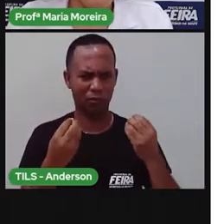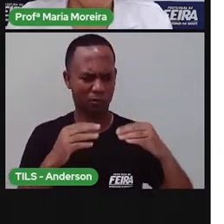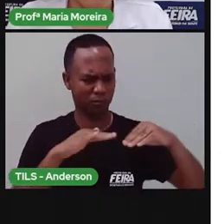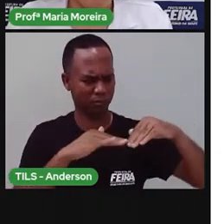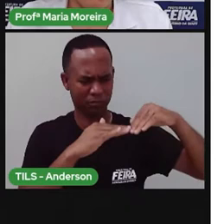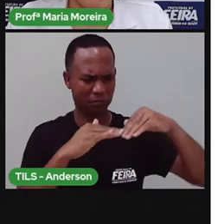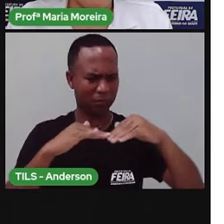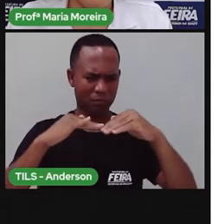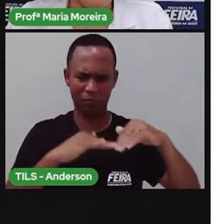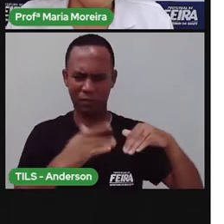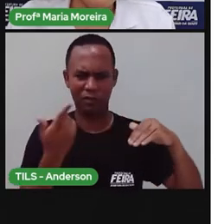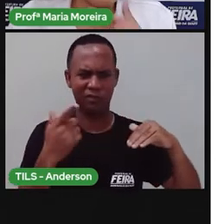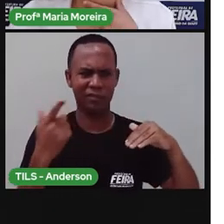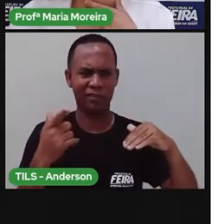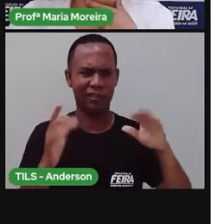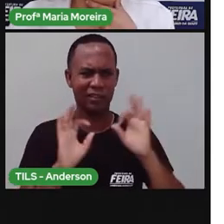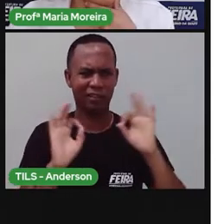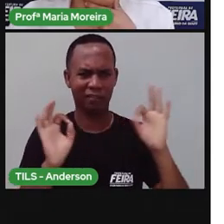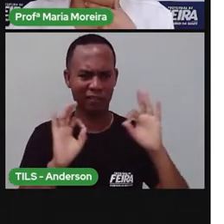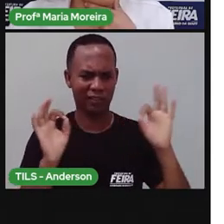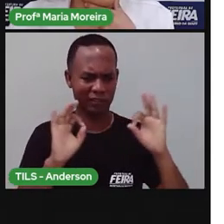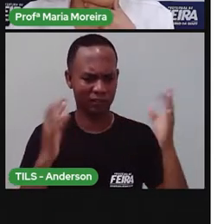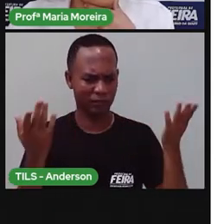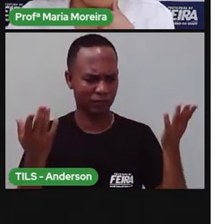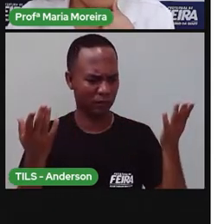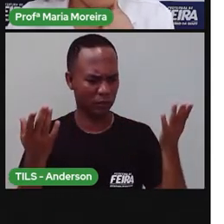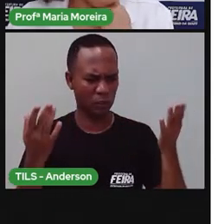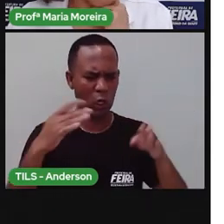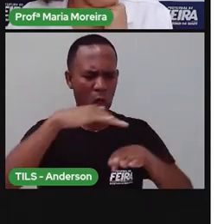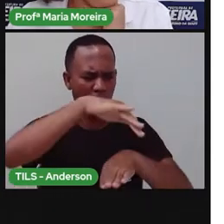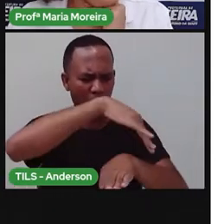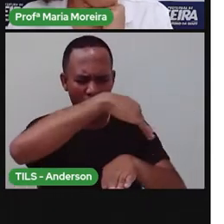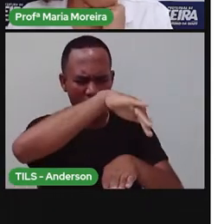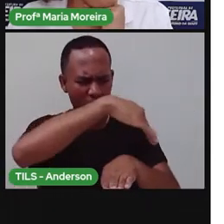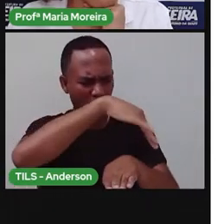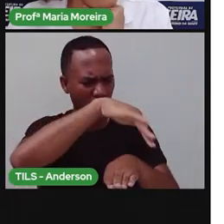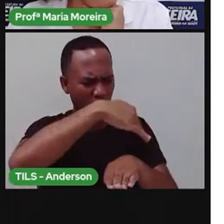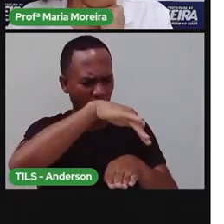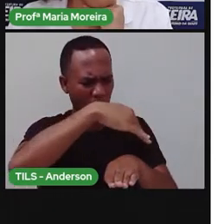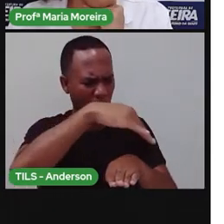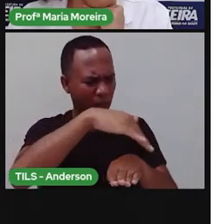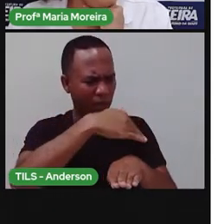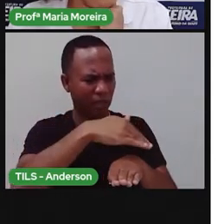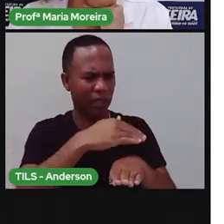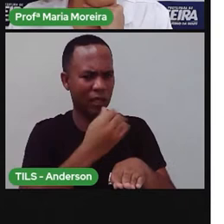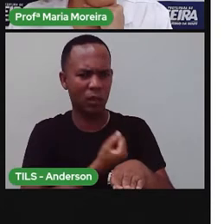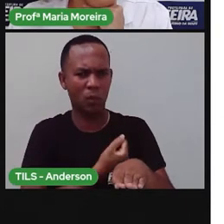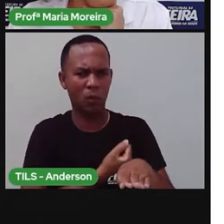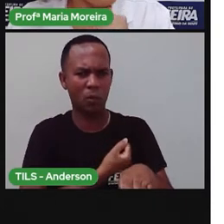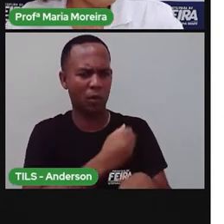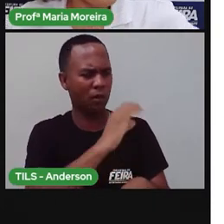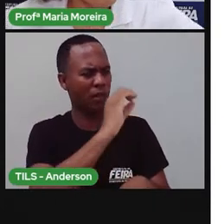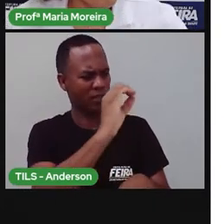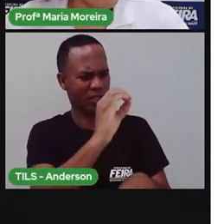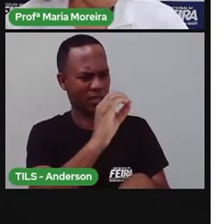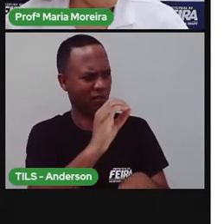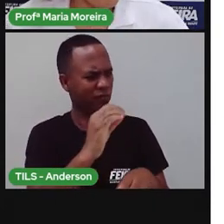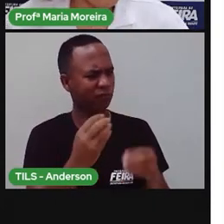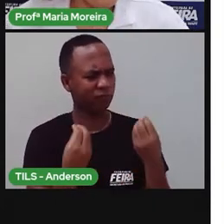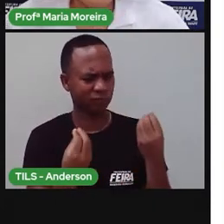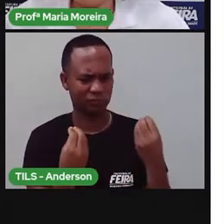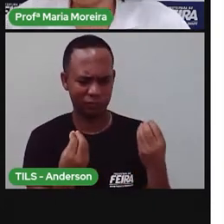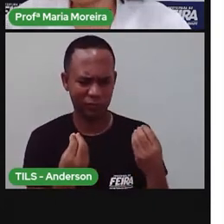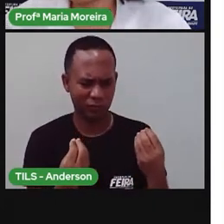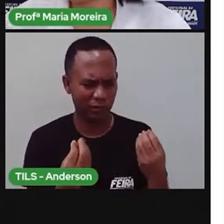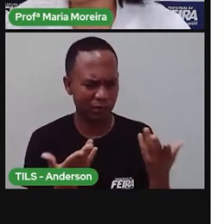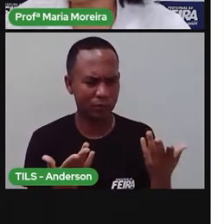que você não podia colocar. E essa Rua dos Bobos? Existe casa com número zero? E aí? Conseguiram imaginar?